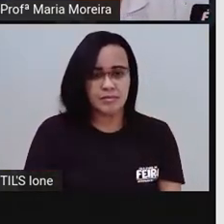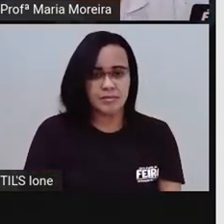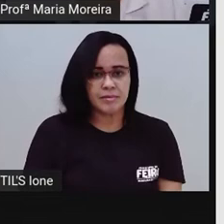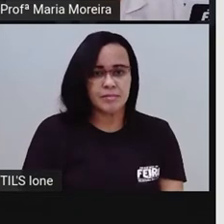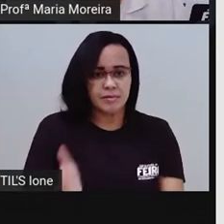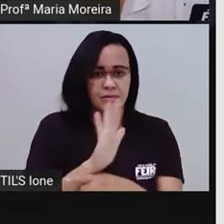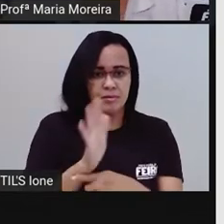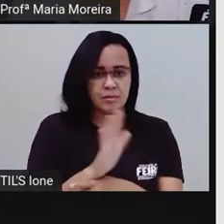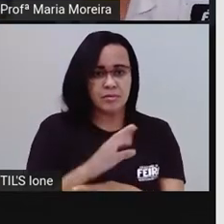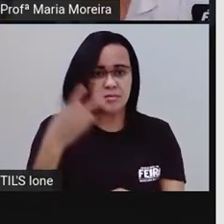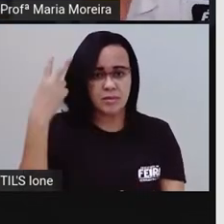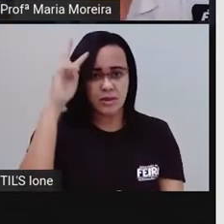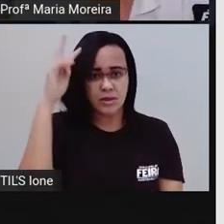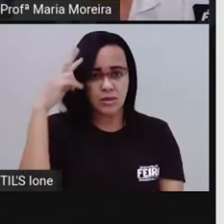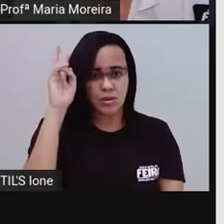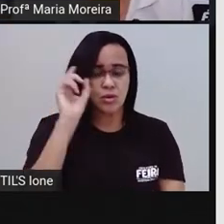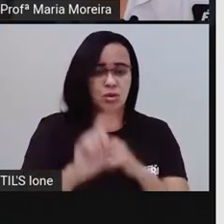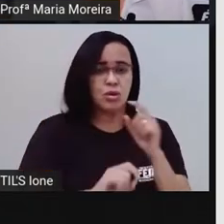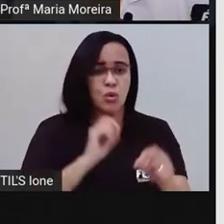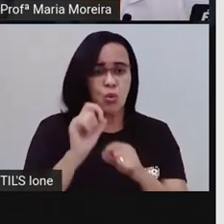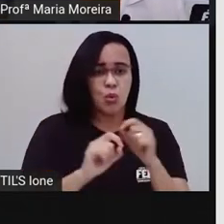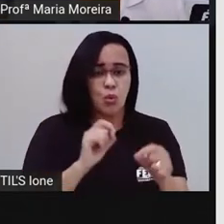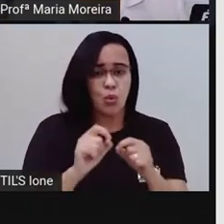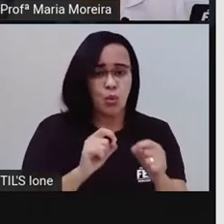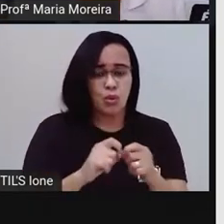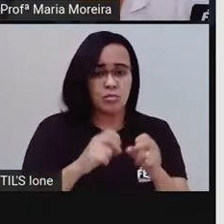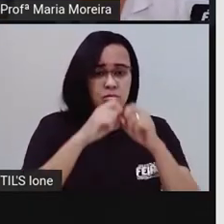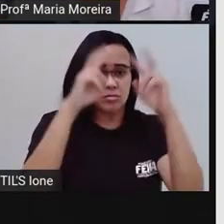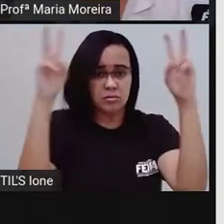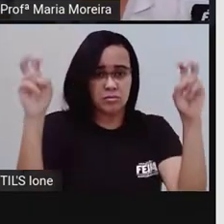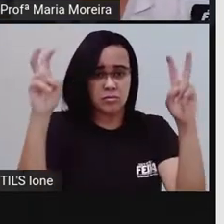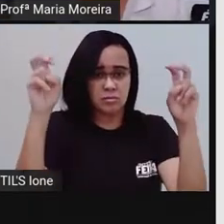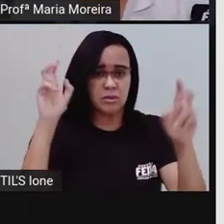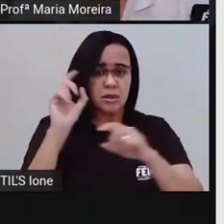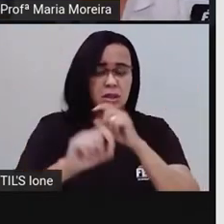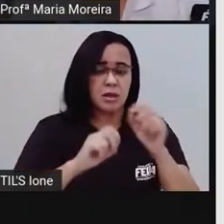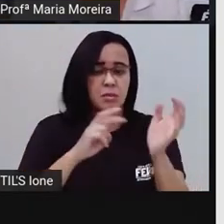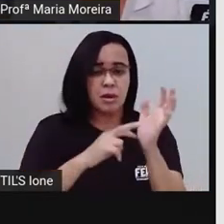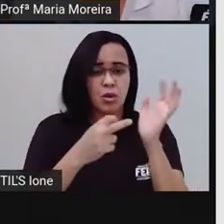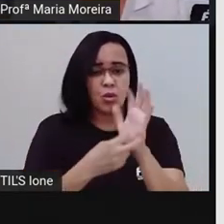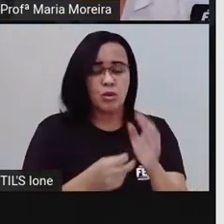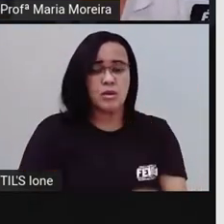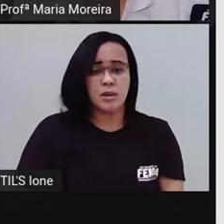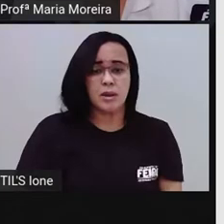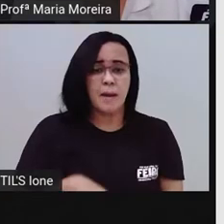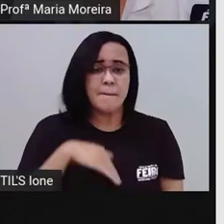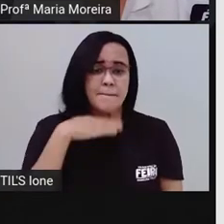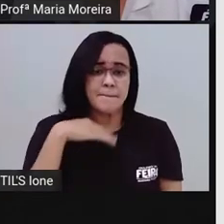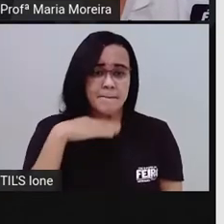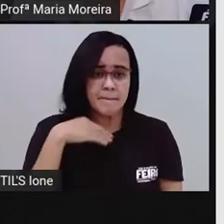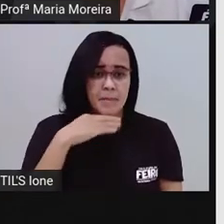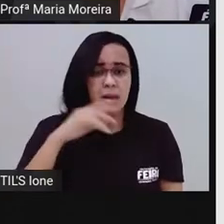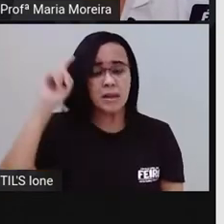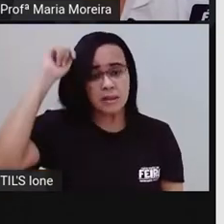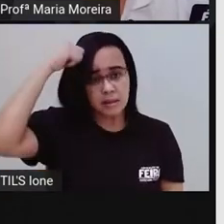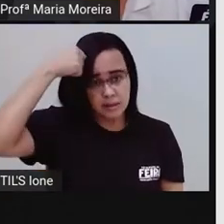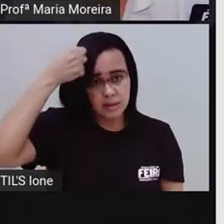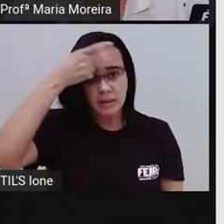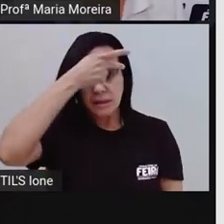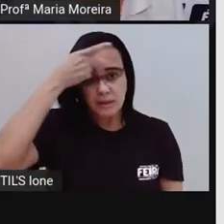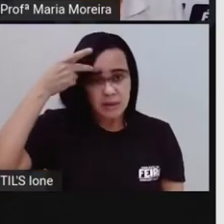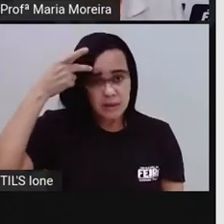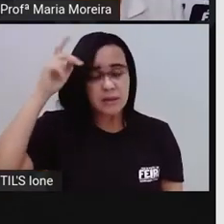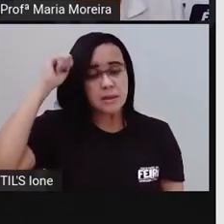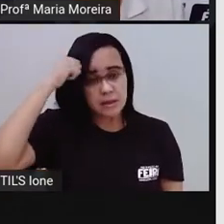Bom, a história, na verdade, é o seguinte, olha o título dessa história, Minha Mãe é Negra Sim, né,